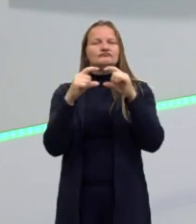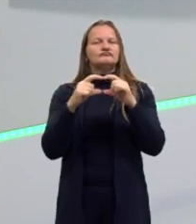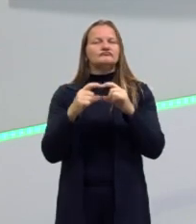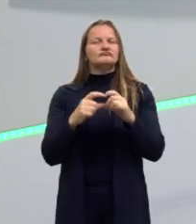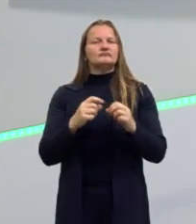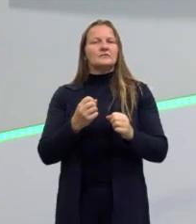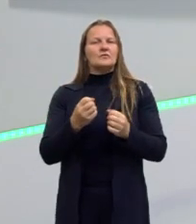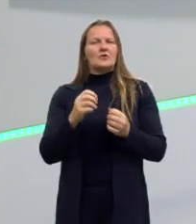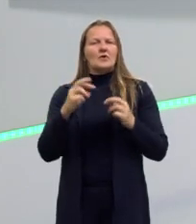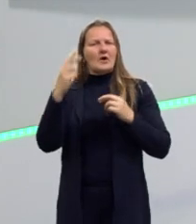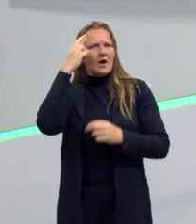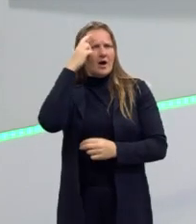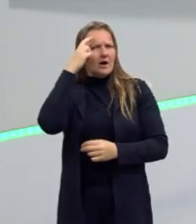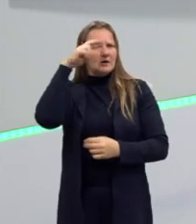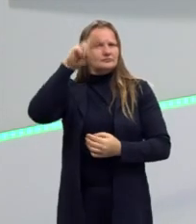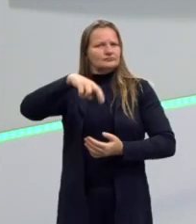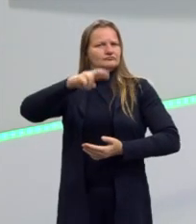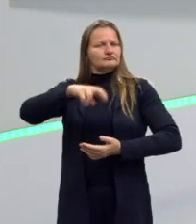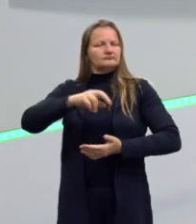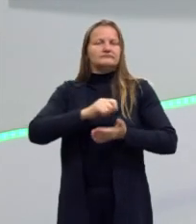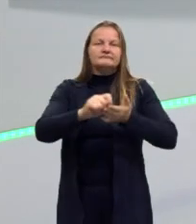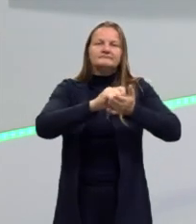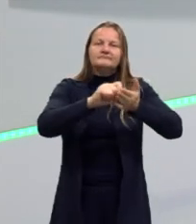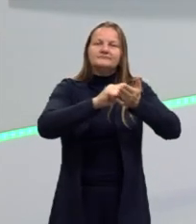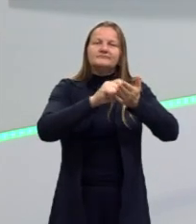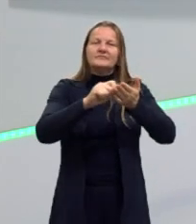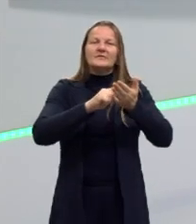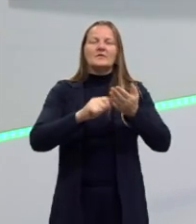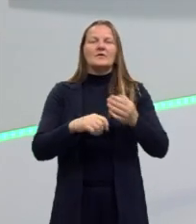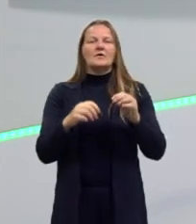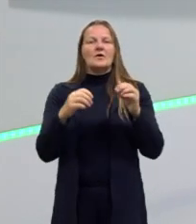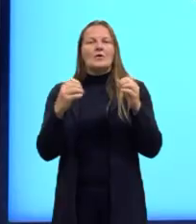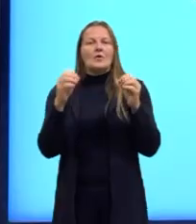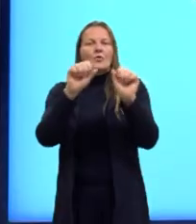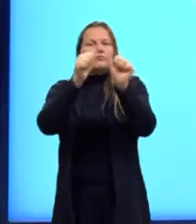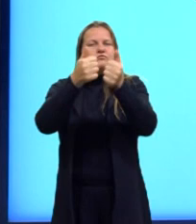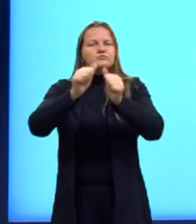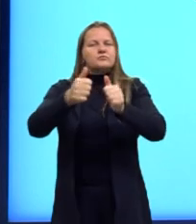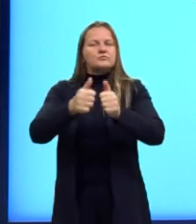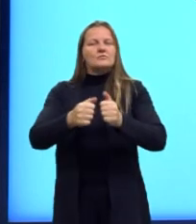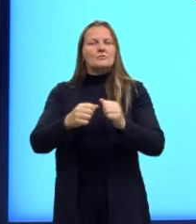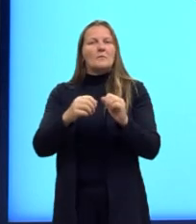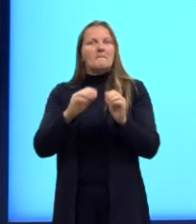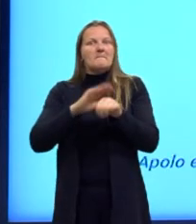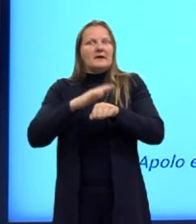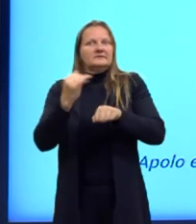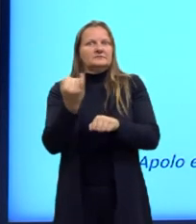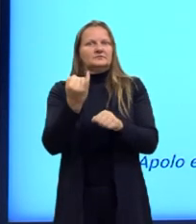falando mais sobre a razão na qual a forma importa mais do que o conteúdo.